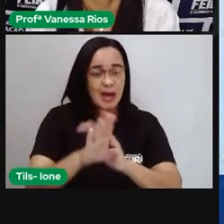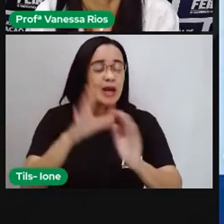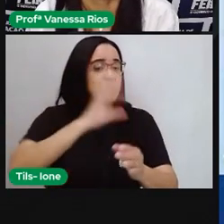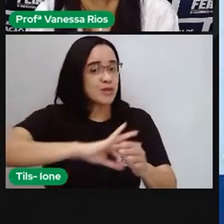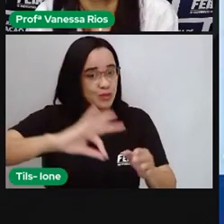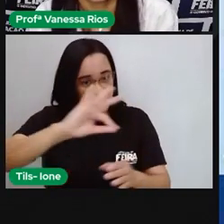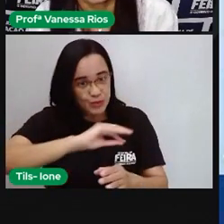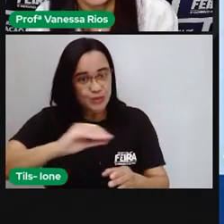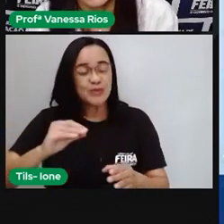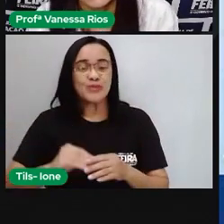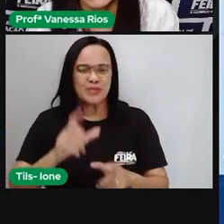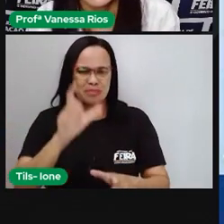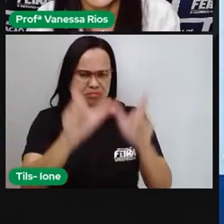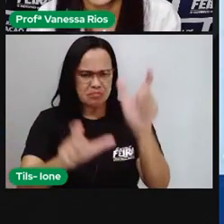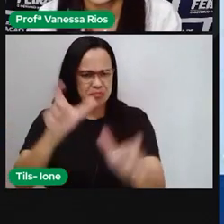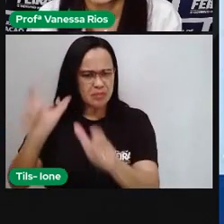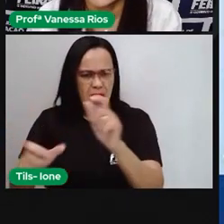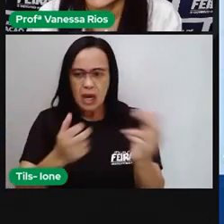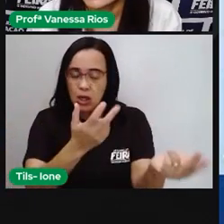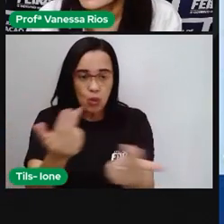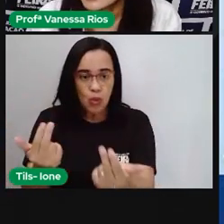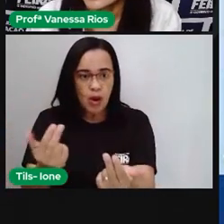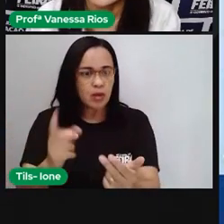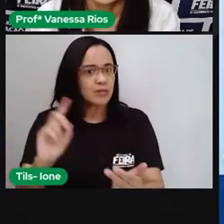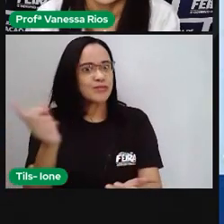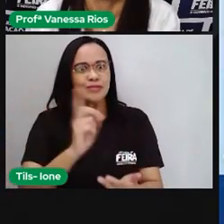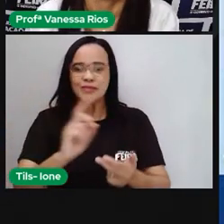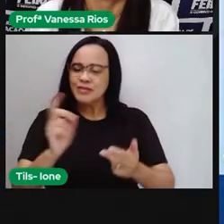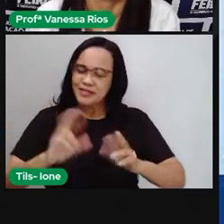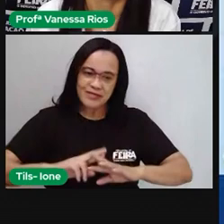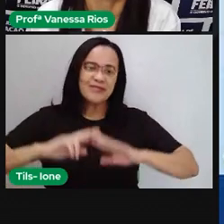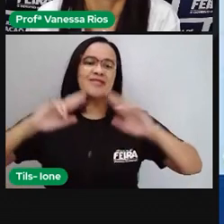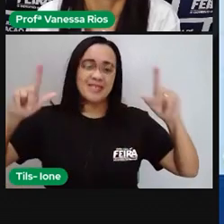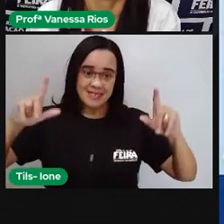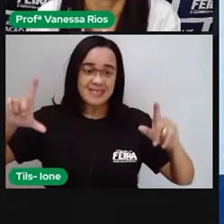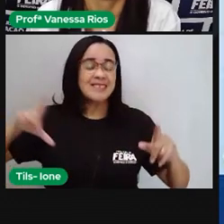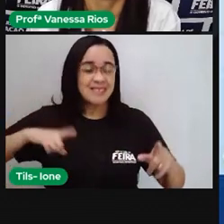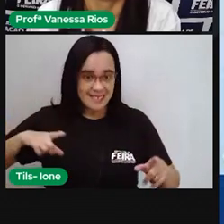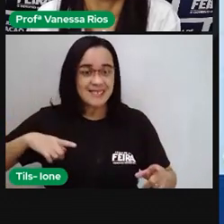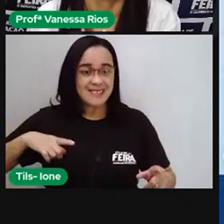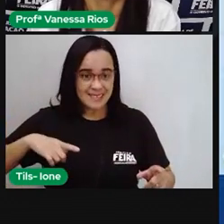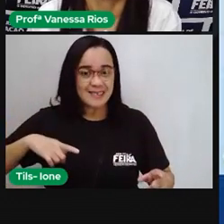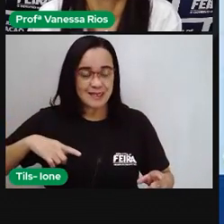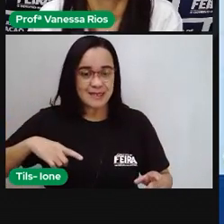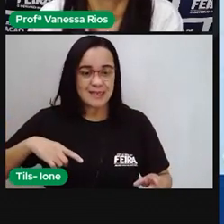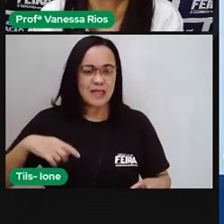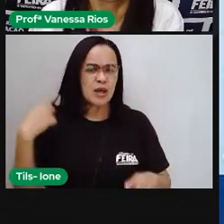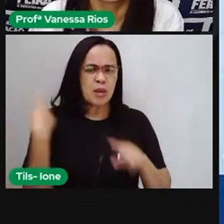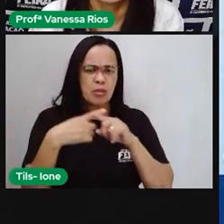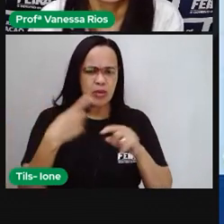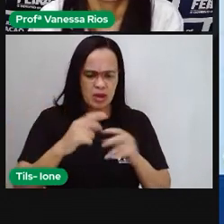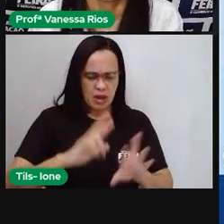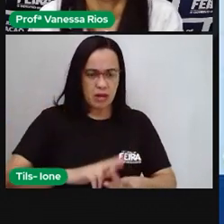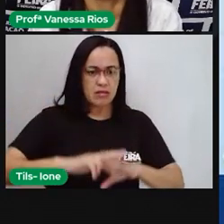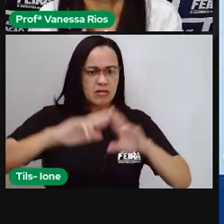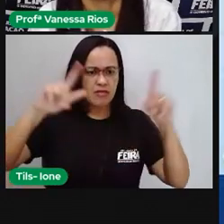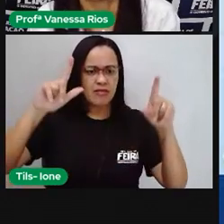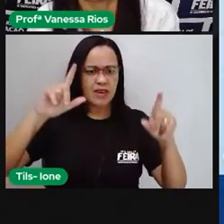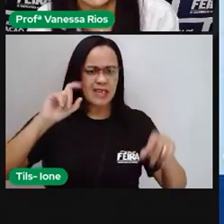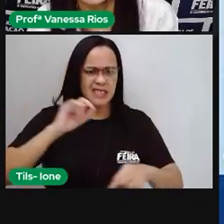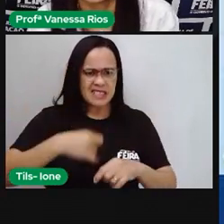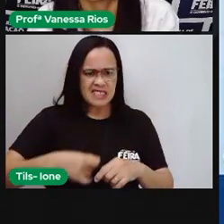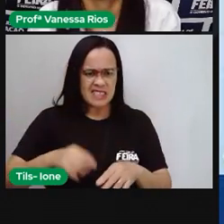nem o indivíduo é igual ao outro, e as diferenças, a gente já viu, elas não têm que ser símbolo de